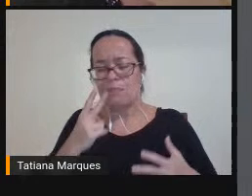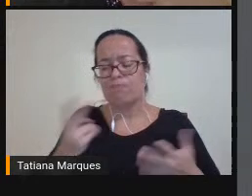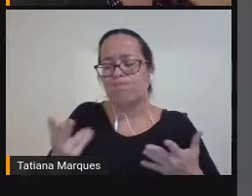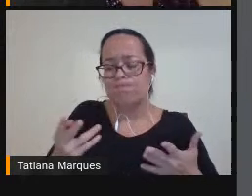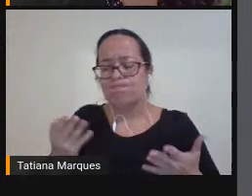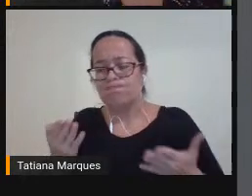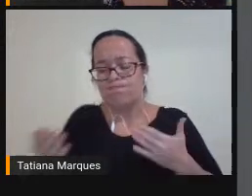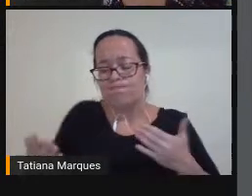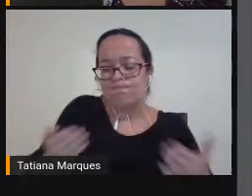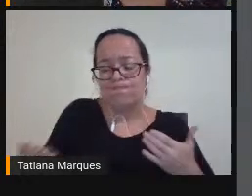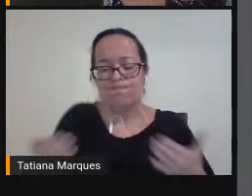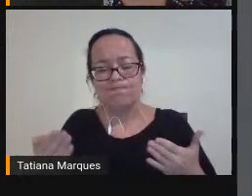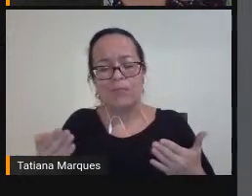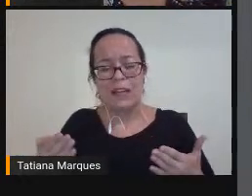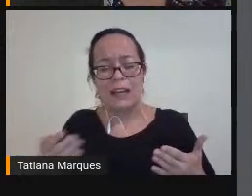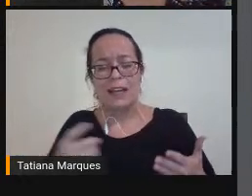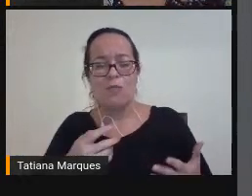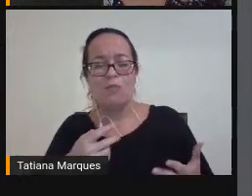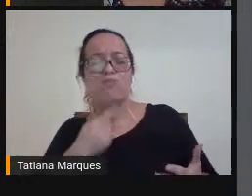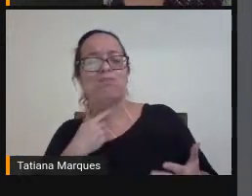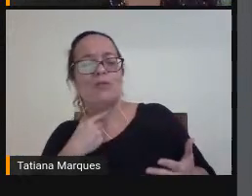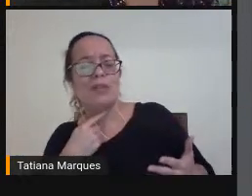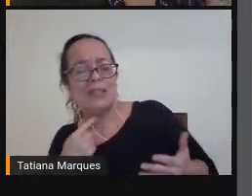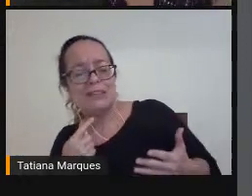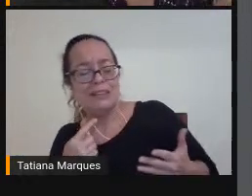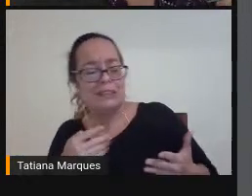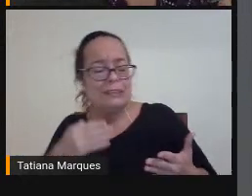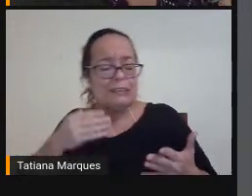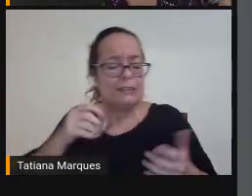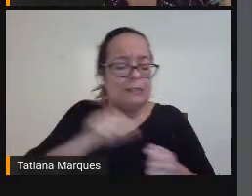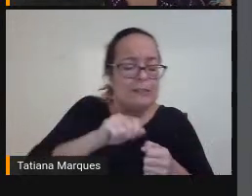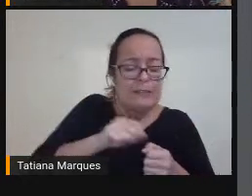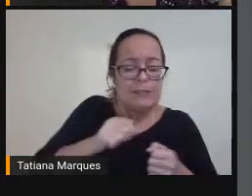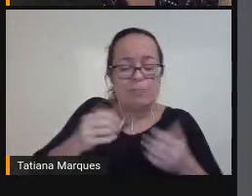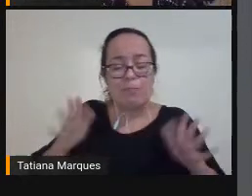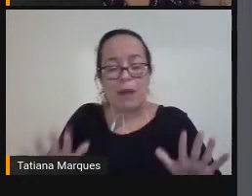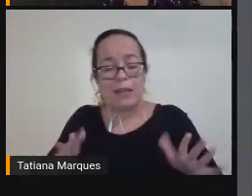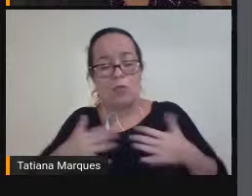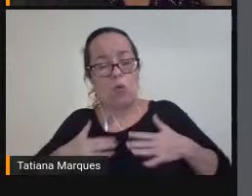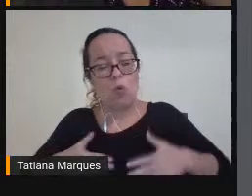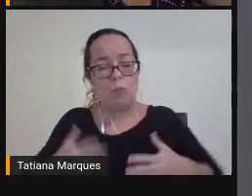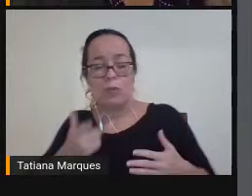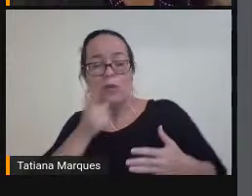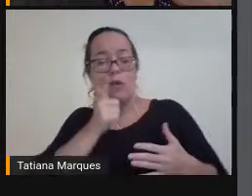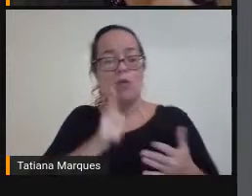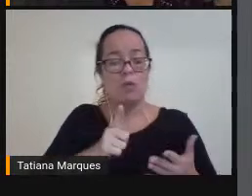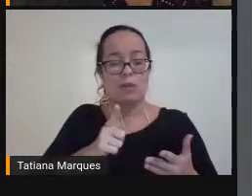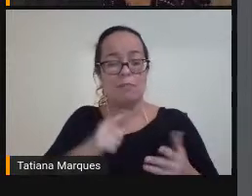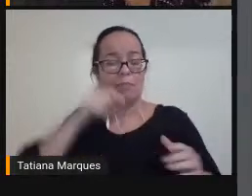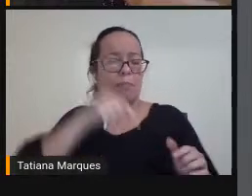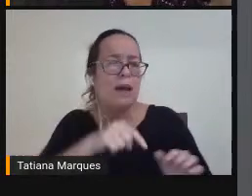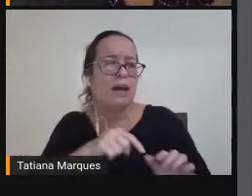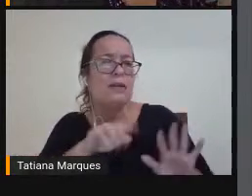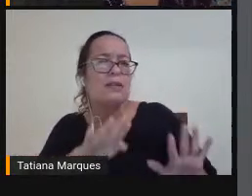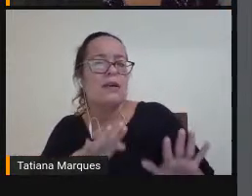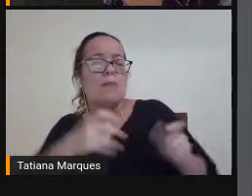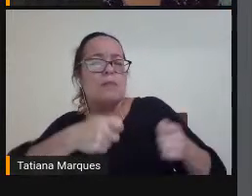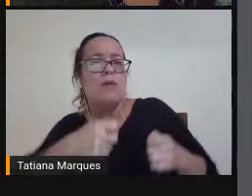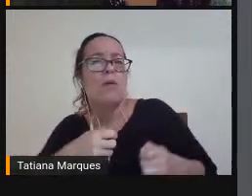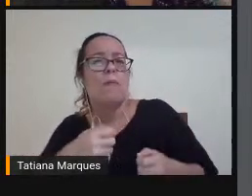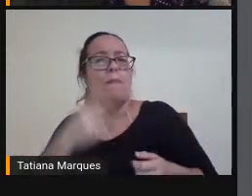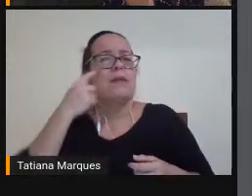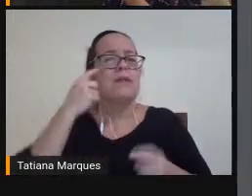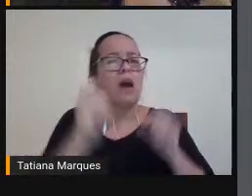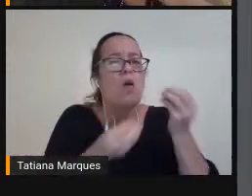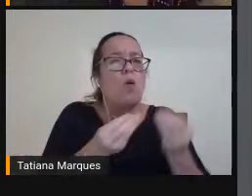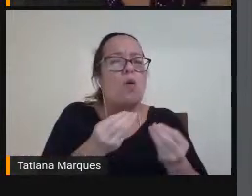Ao que O desejo Dessa Pessoa Está ali Né De aprender De participar Das